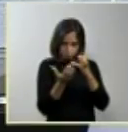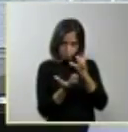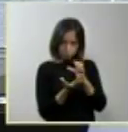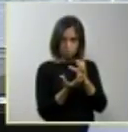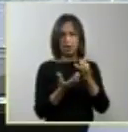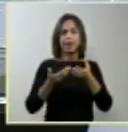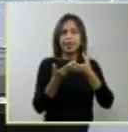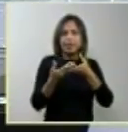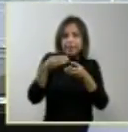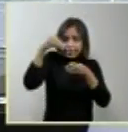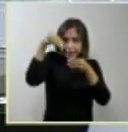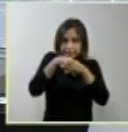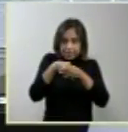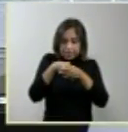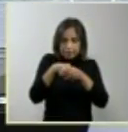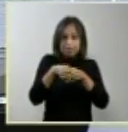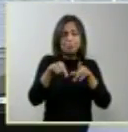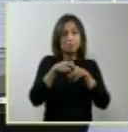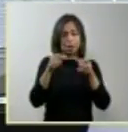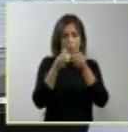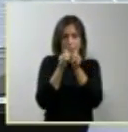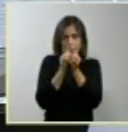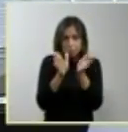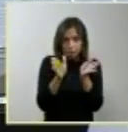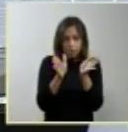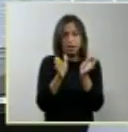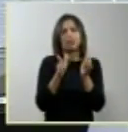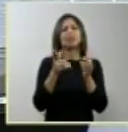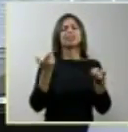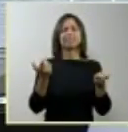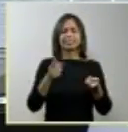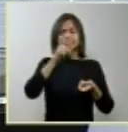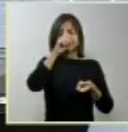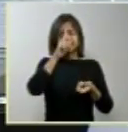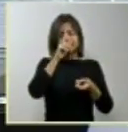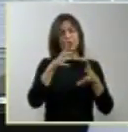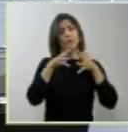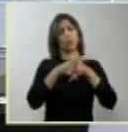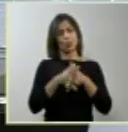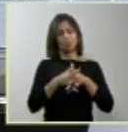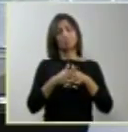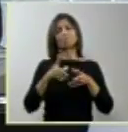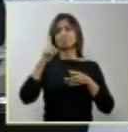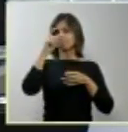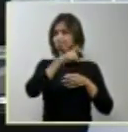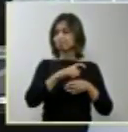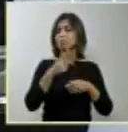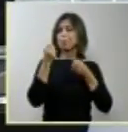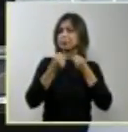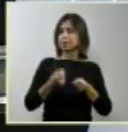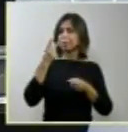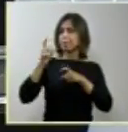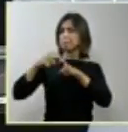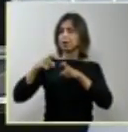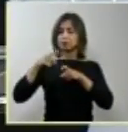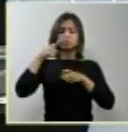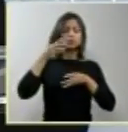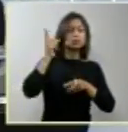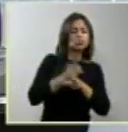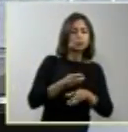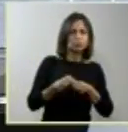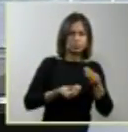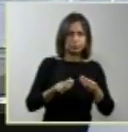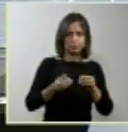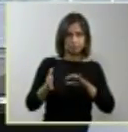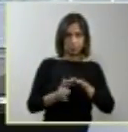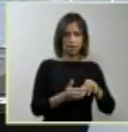maior e pode trazer graves complicações obstétricas. O acrômio é o osso do